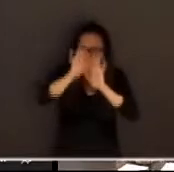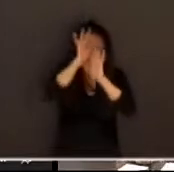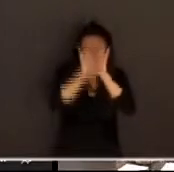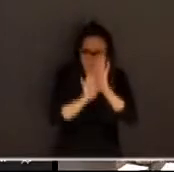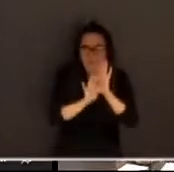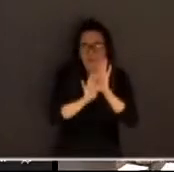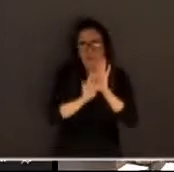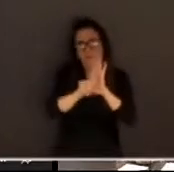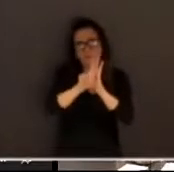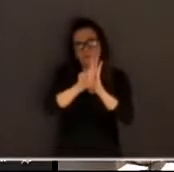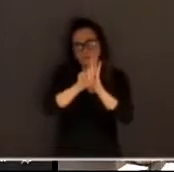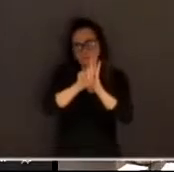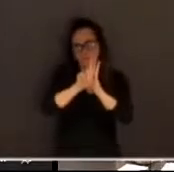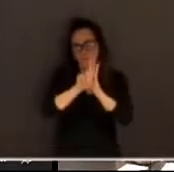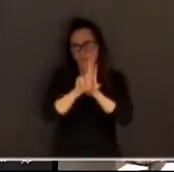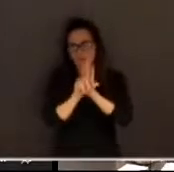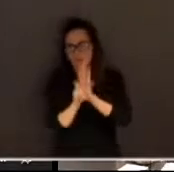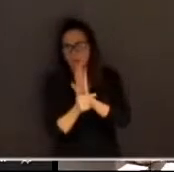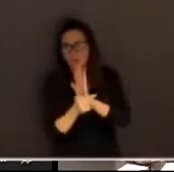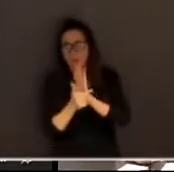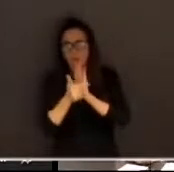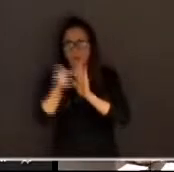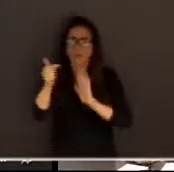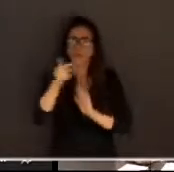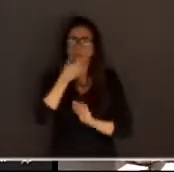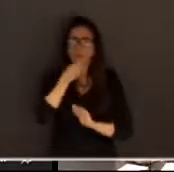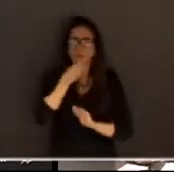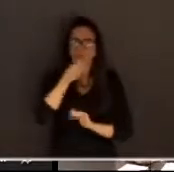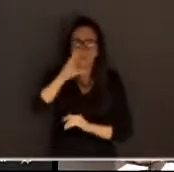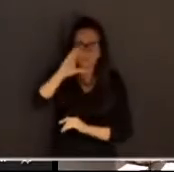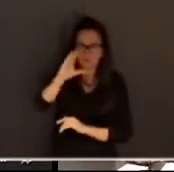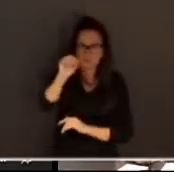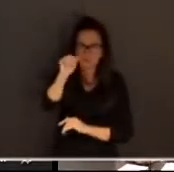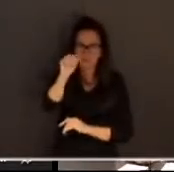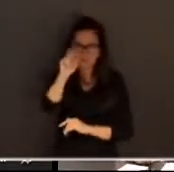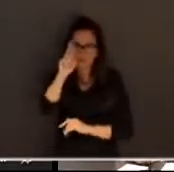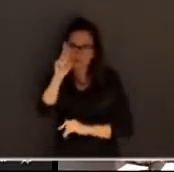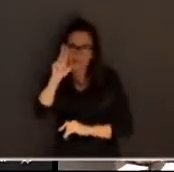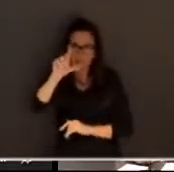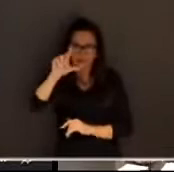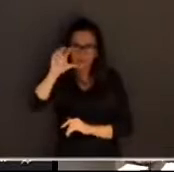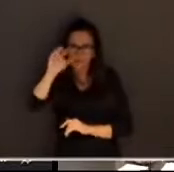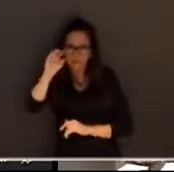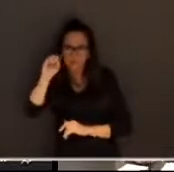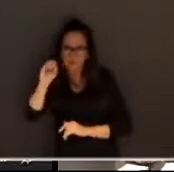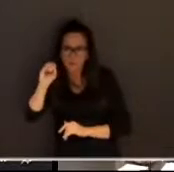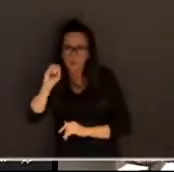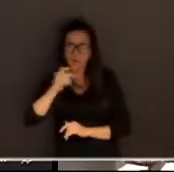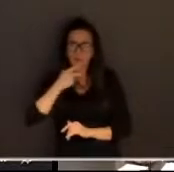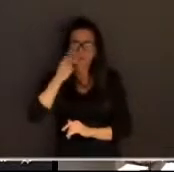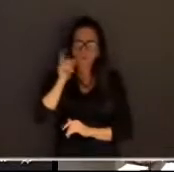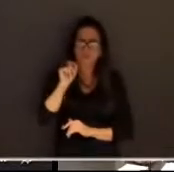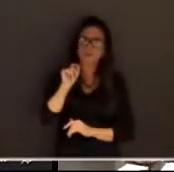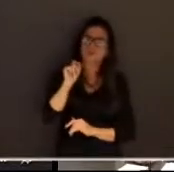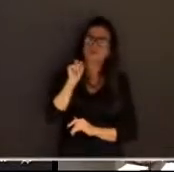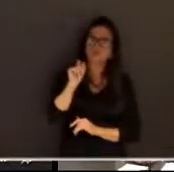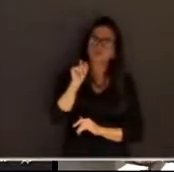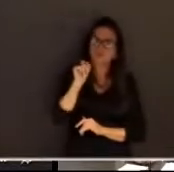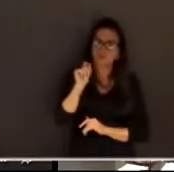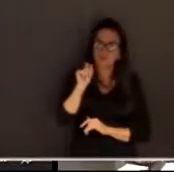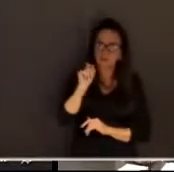um outro carlos agora o nosso carlos carlos maximiliano o rei da hermenêutica